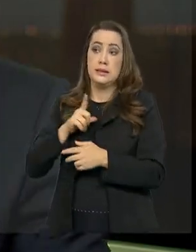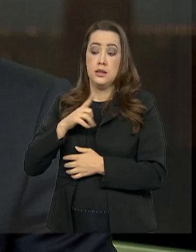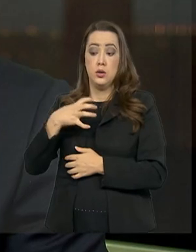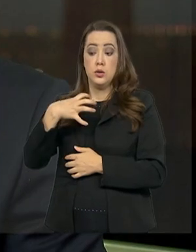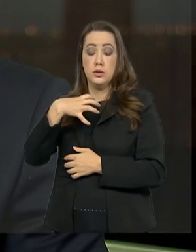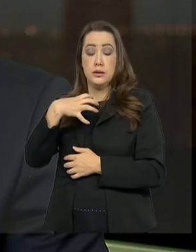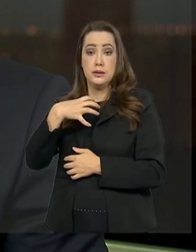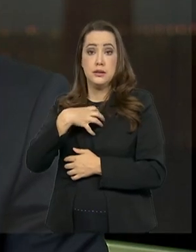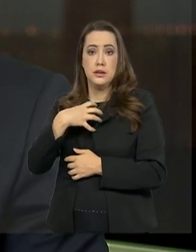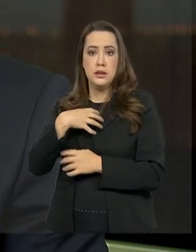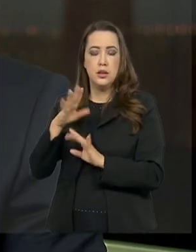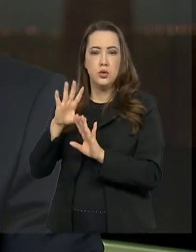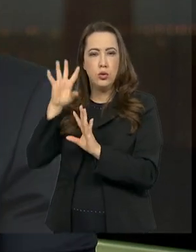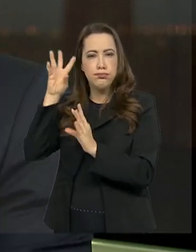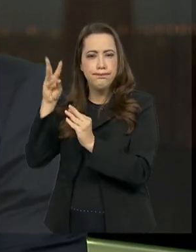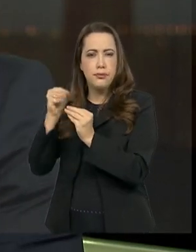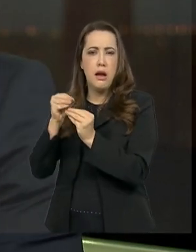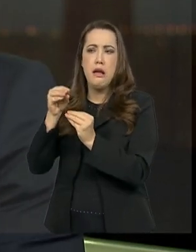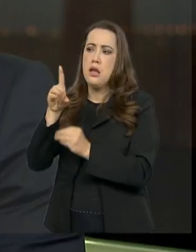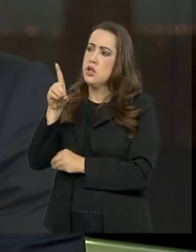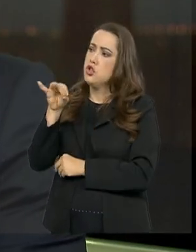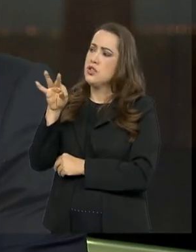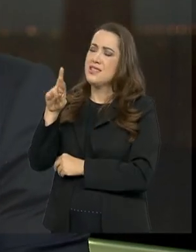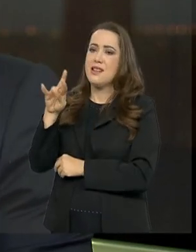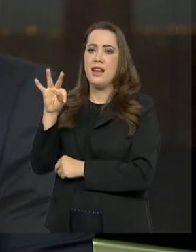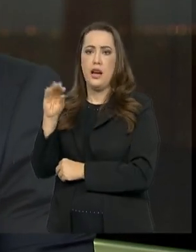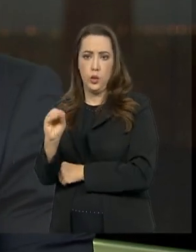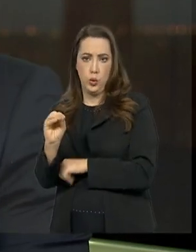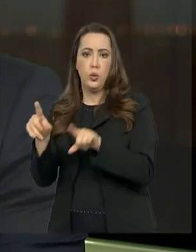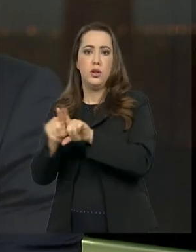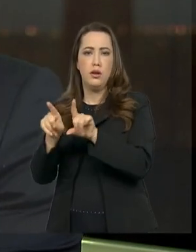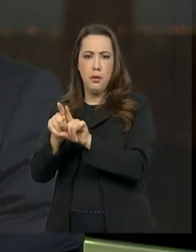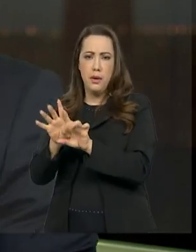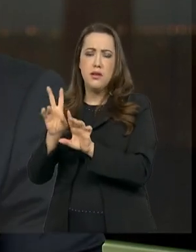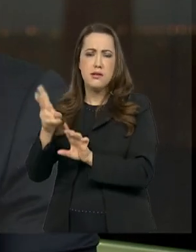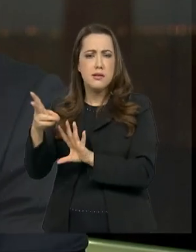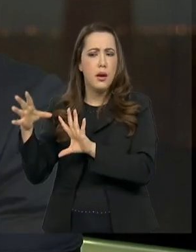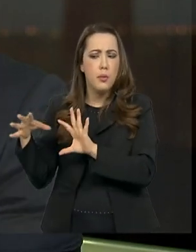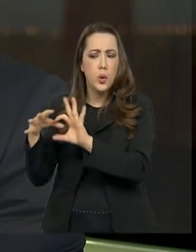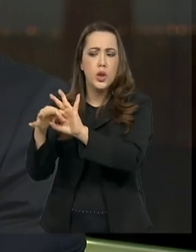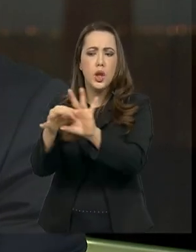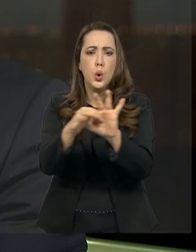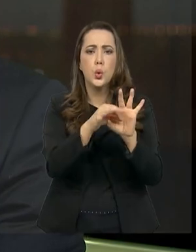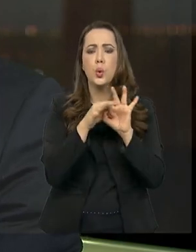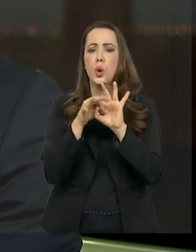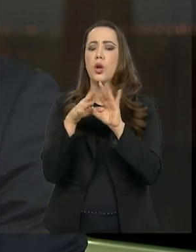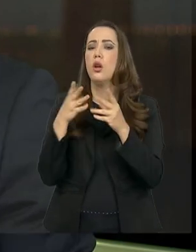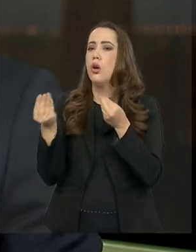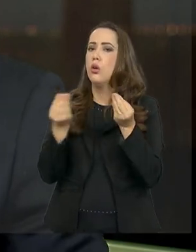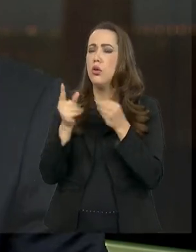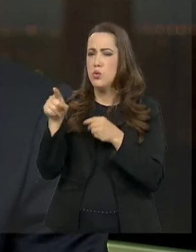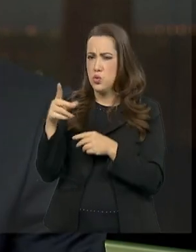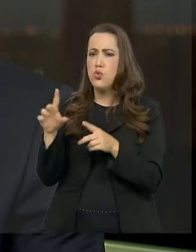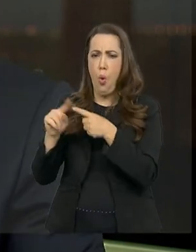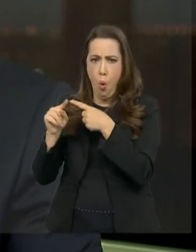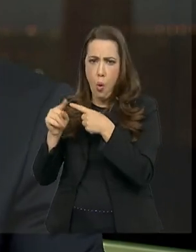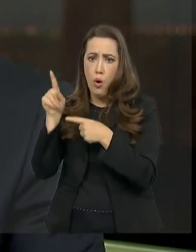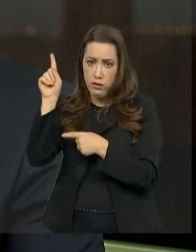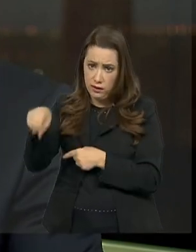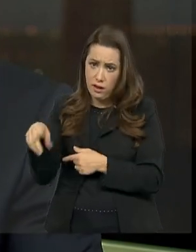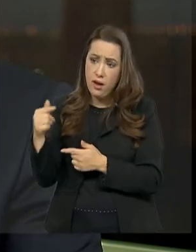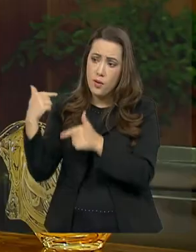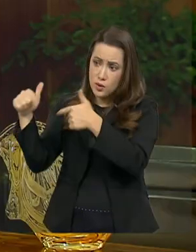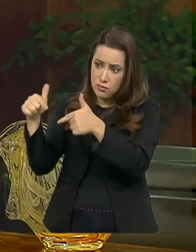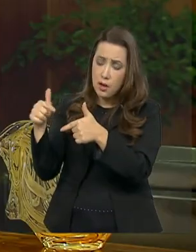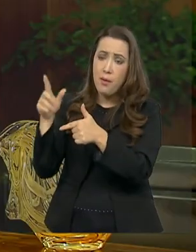conciliador. Primeiro o senhor concorda com as características e essas características elas são colocadas em prática no trabalho